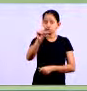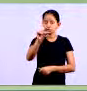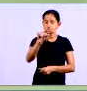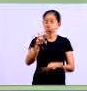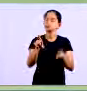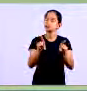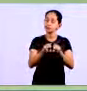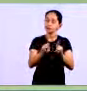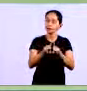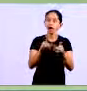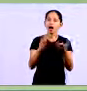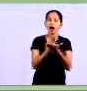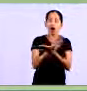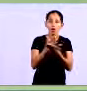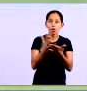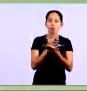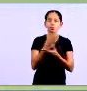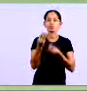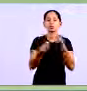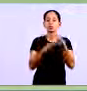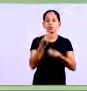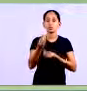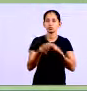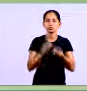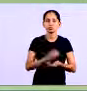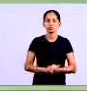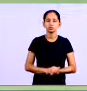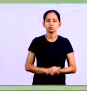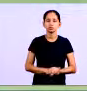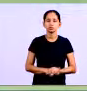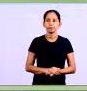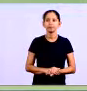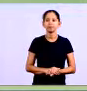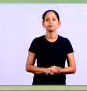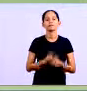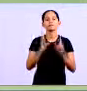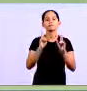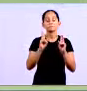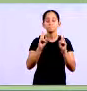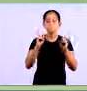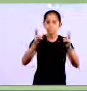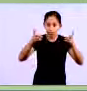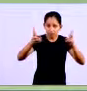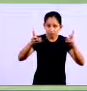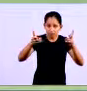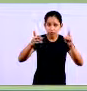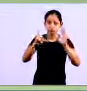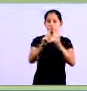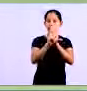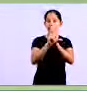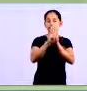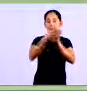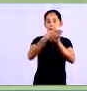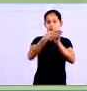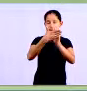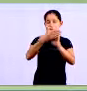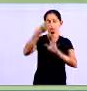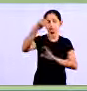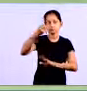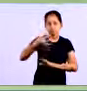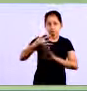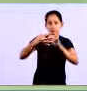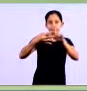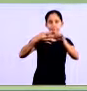então algumas formas de fazer o controle seriam conforme o regime fiscal você vai adotar o seu controle quanto mais